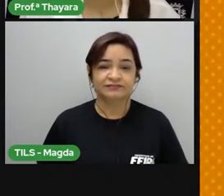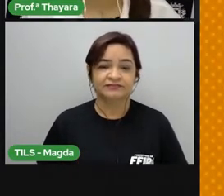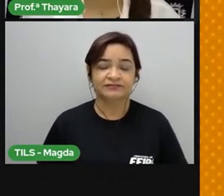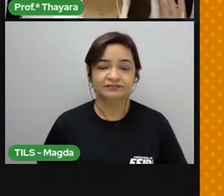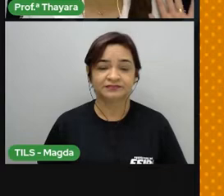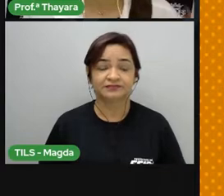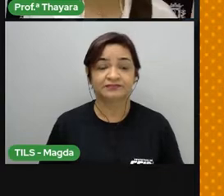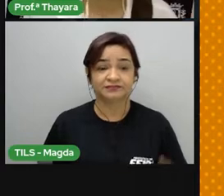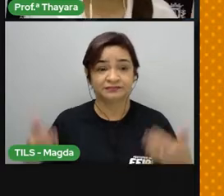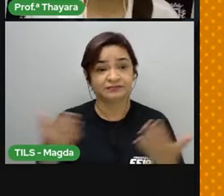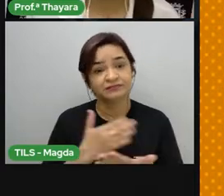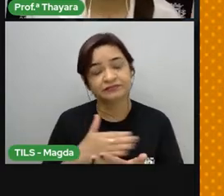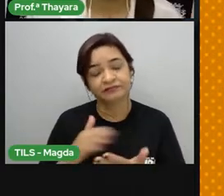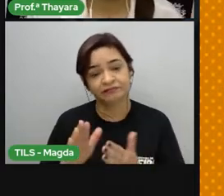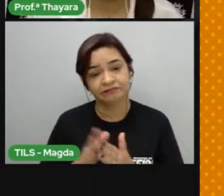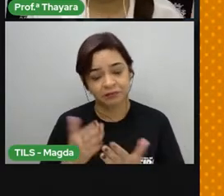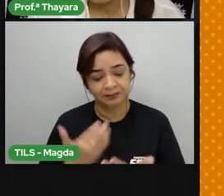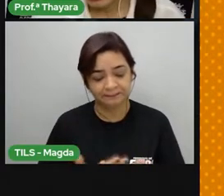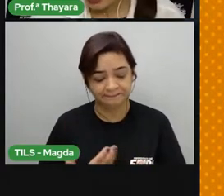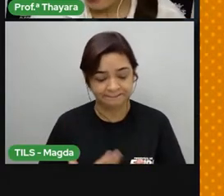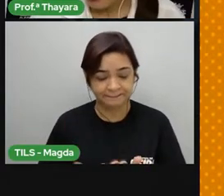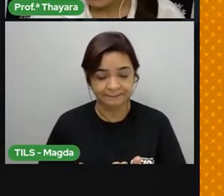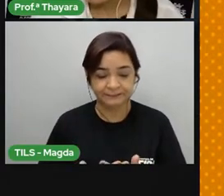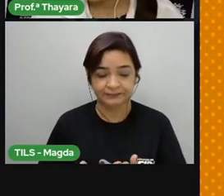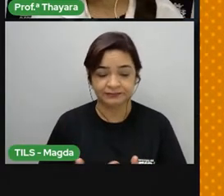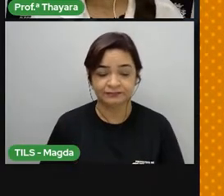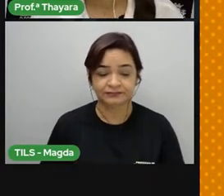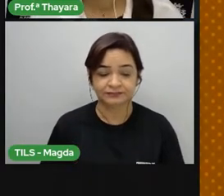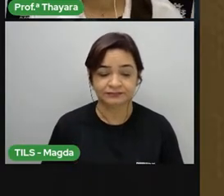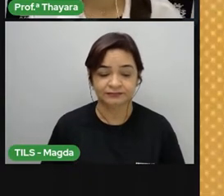Agora a gente vai continuar os nossos estudos. Bora lá.